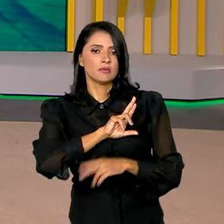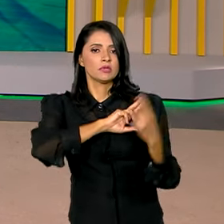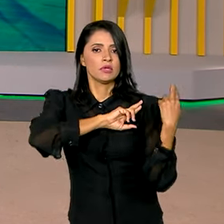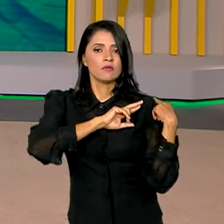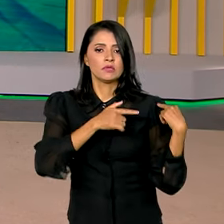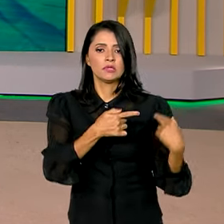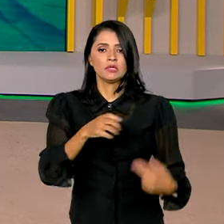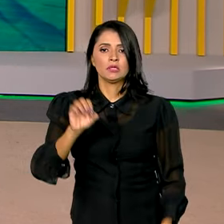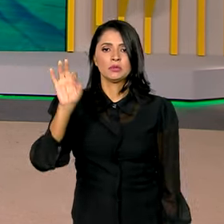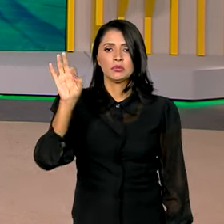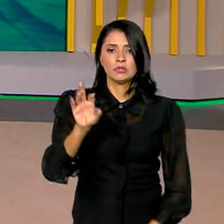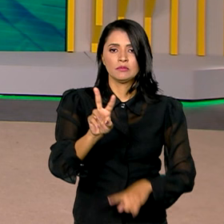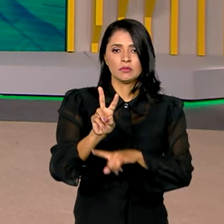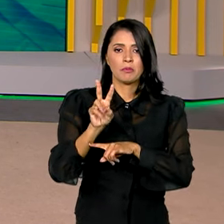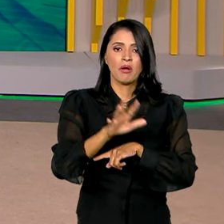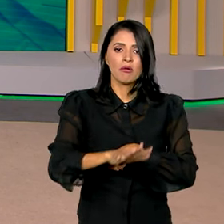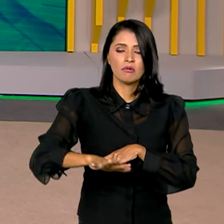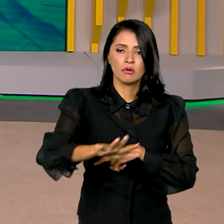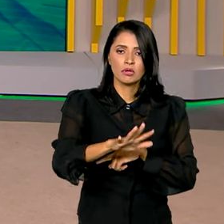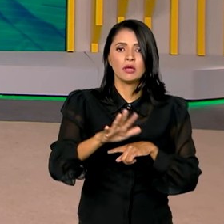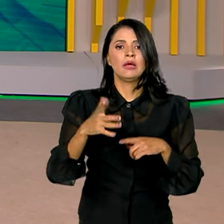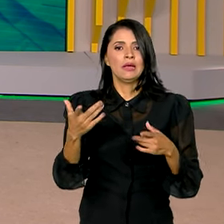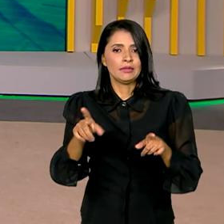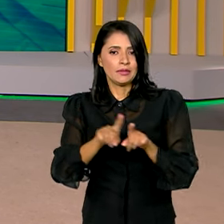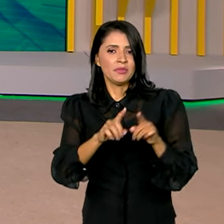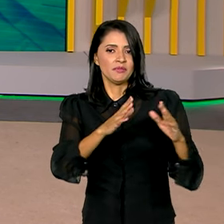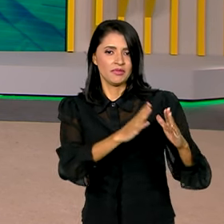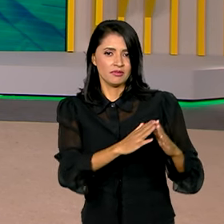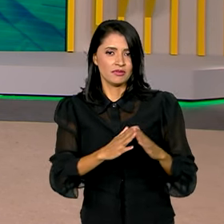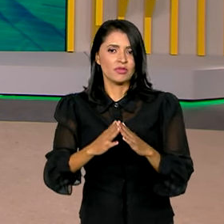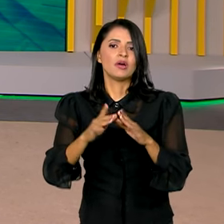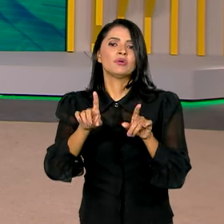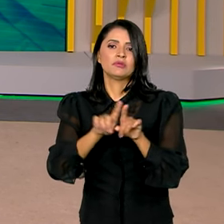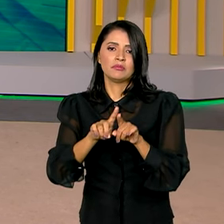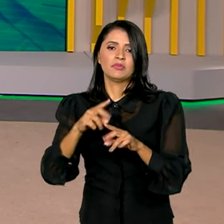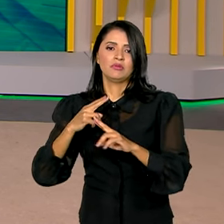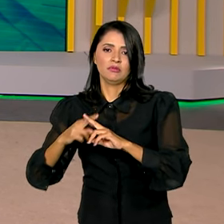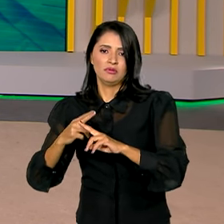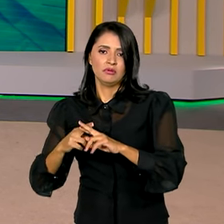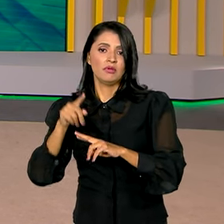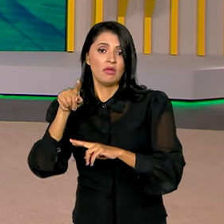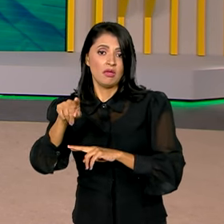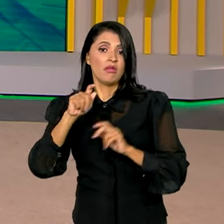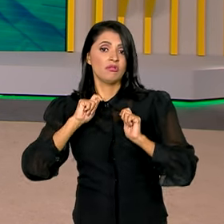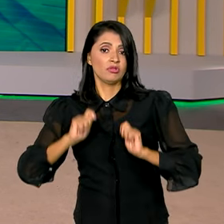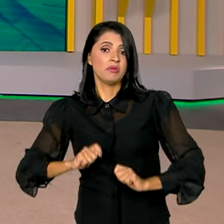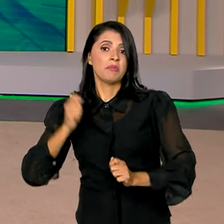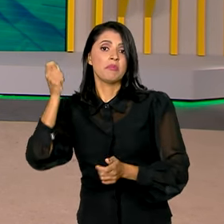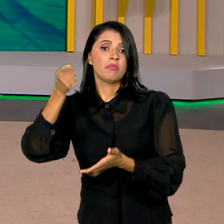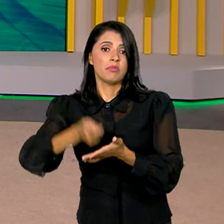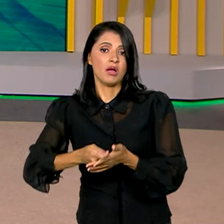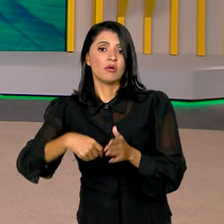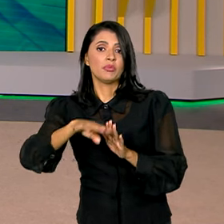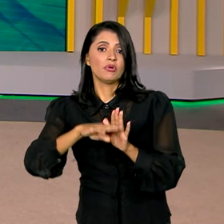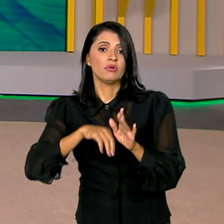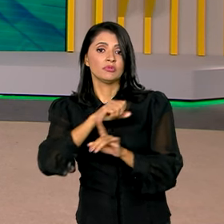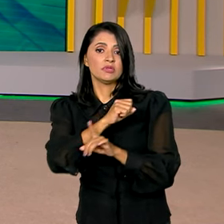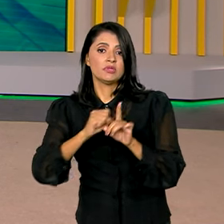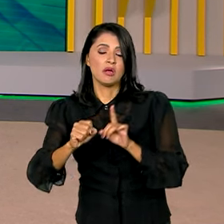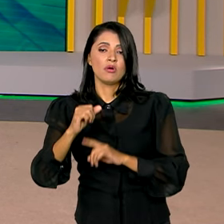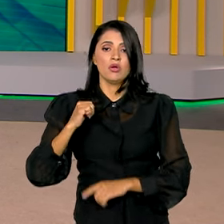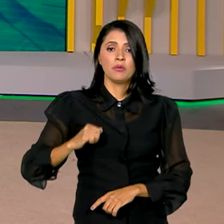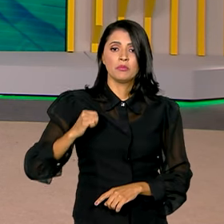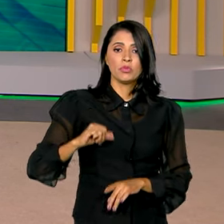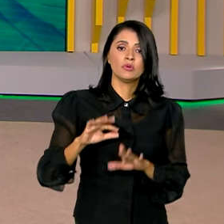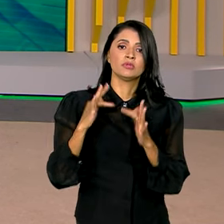% do crédito para o setor. E além da área habitacional, a Caixa é o agente pagador de programas sociais como o